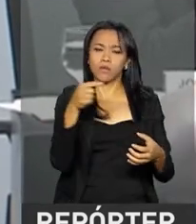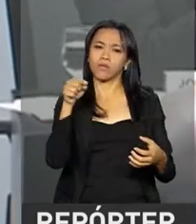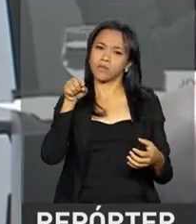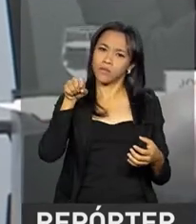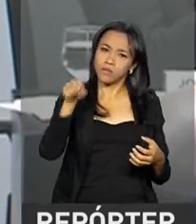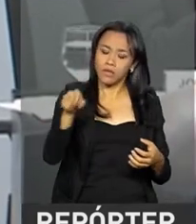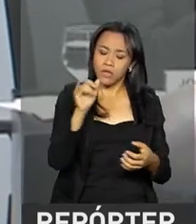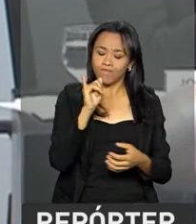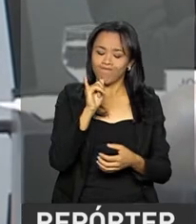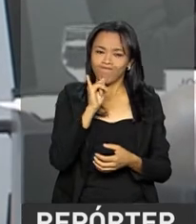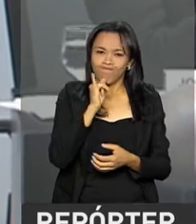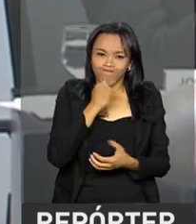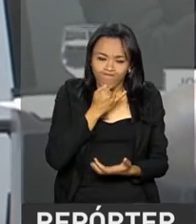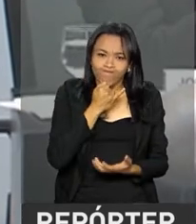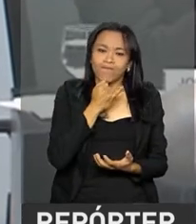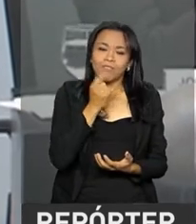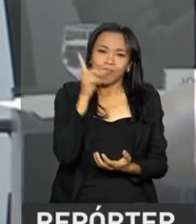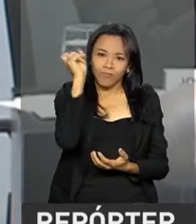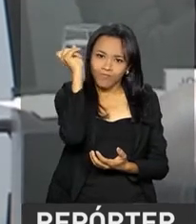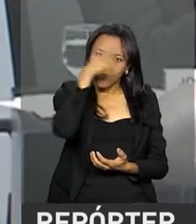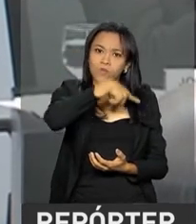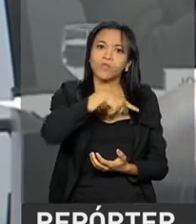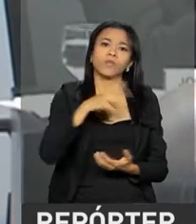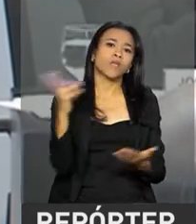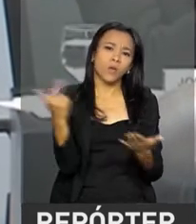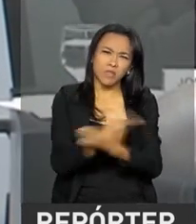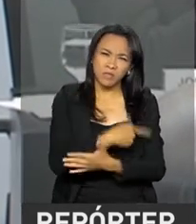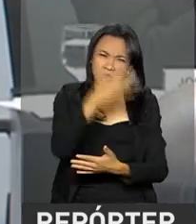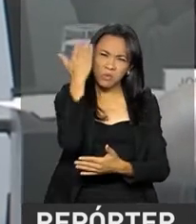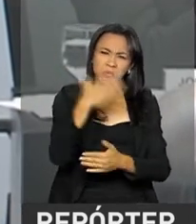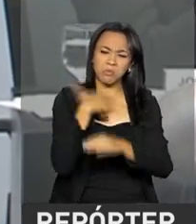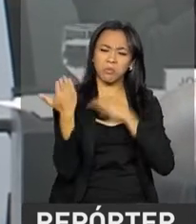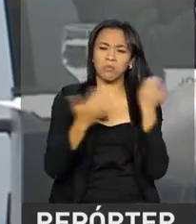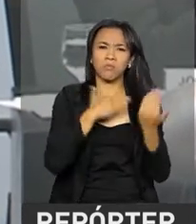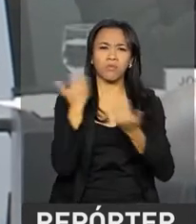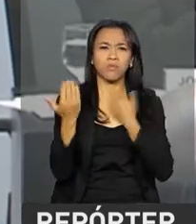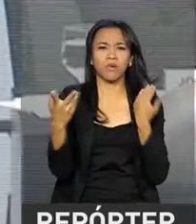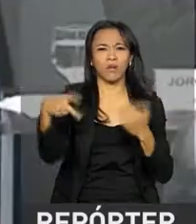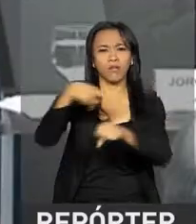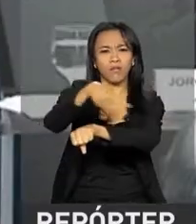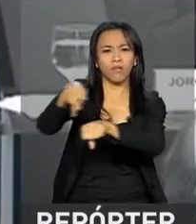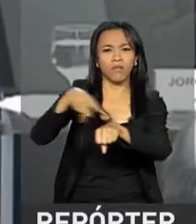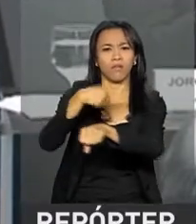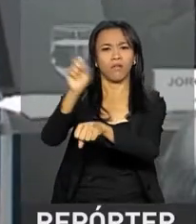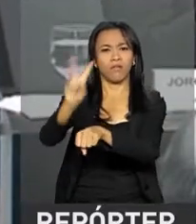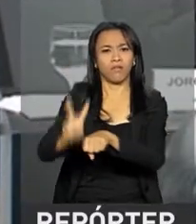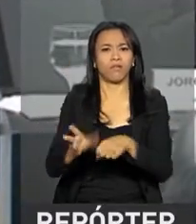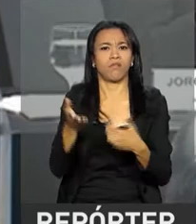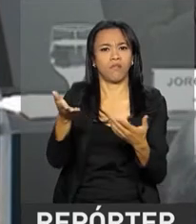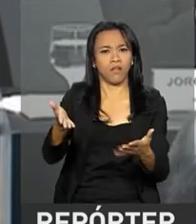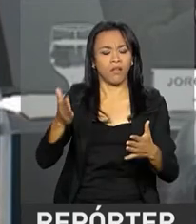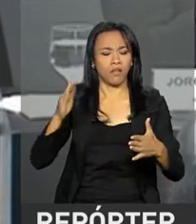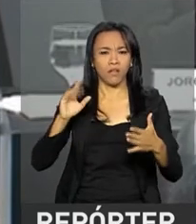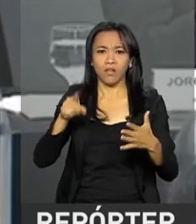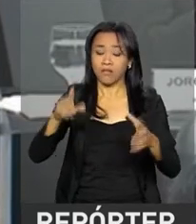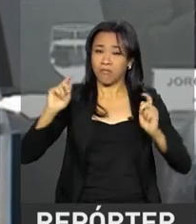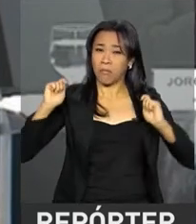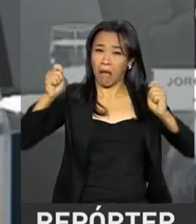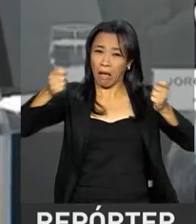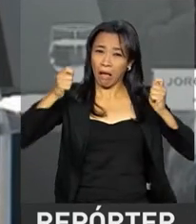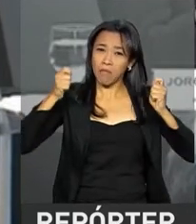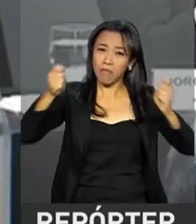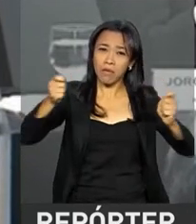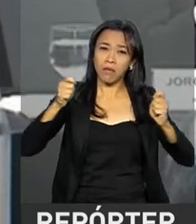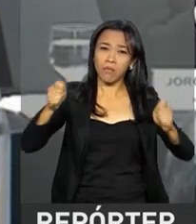causa uma grande dor. Estamos a ver os mortos, estamos a ver a repressão. Basta da Venezuela repressora,